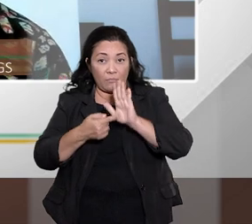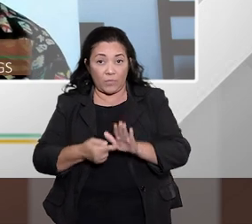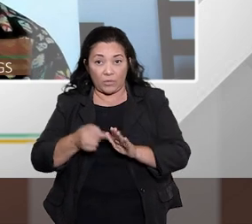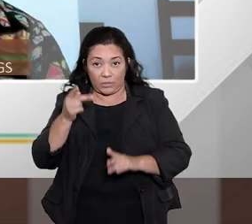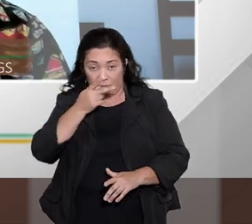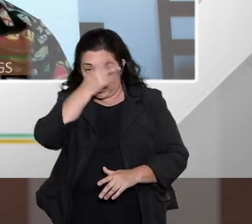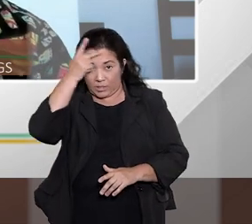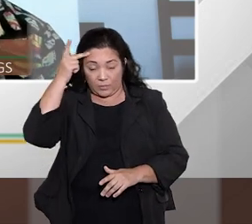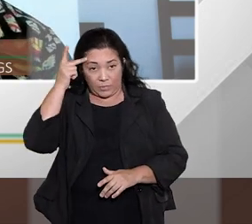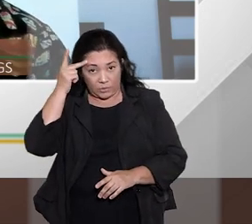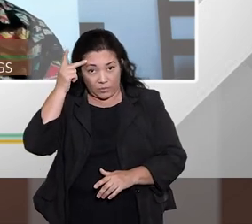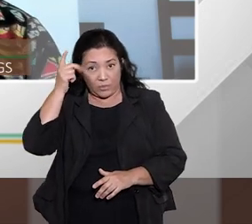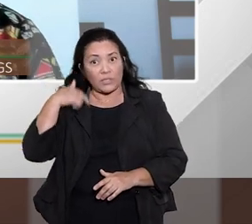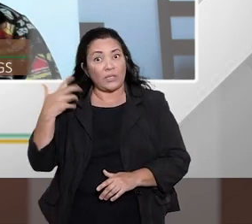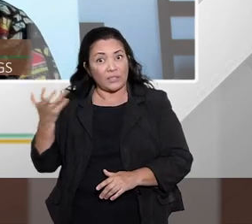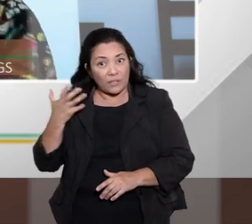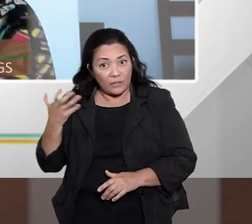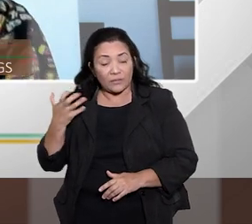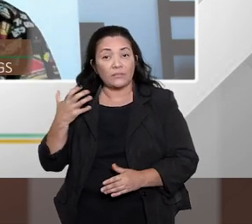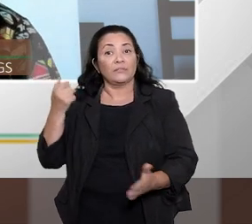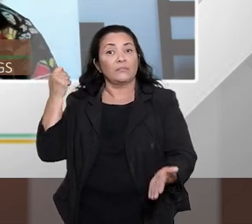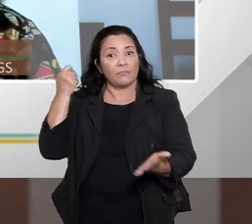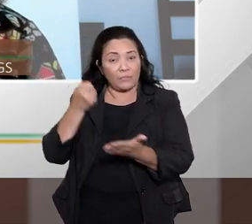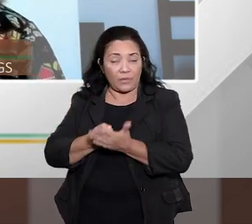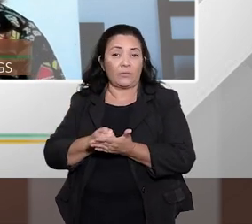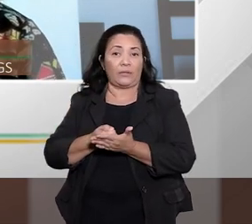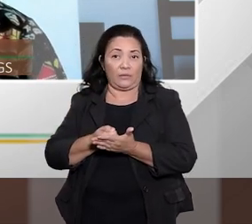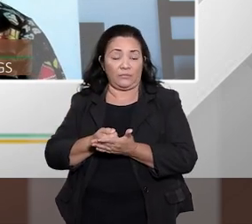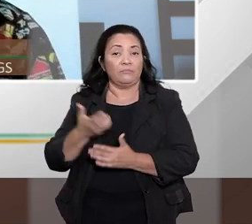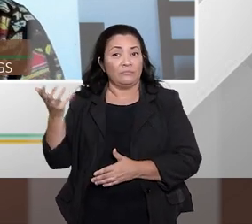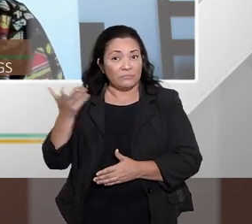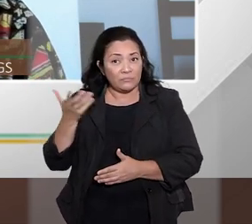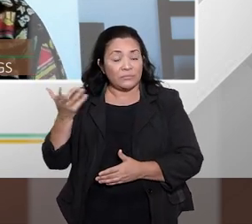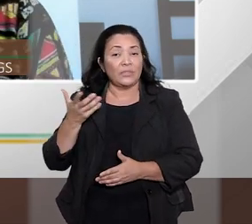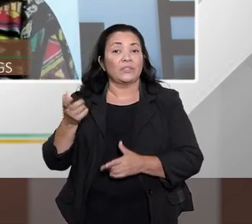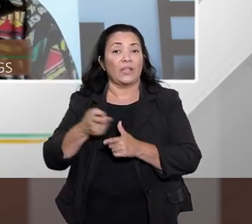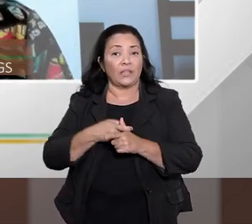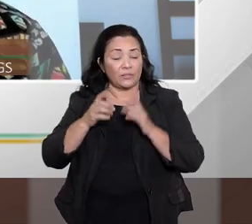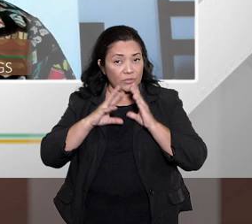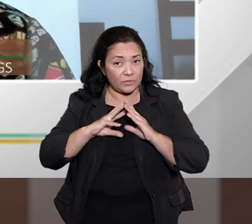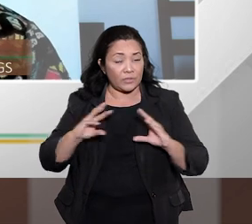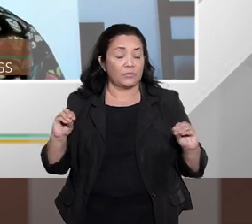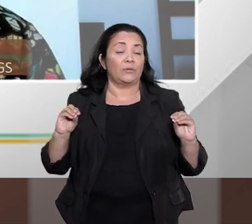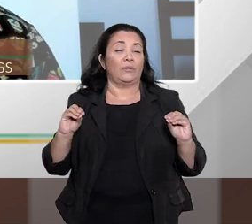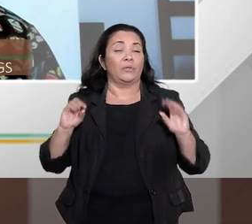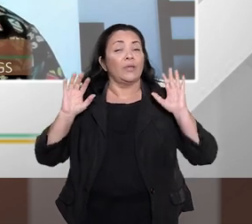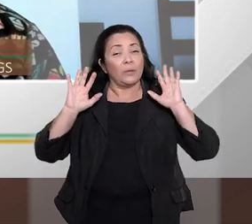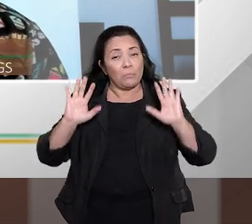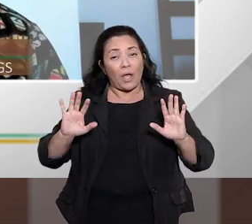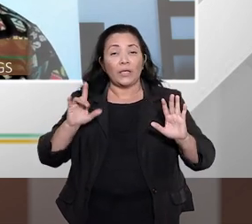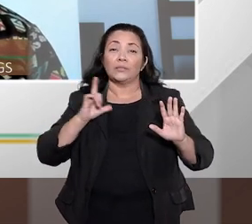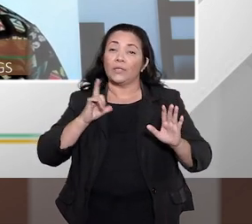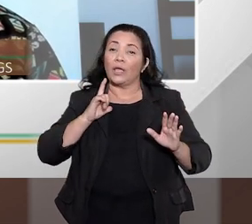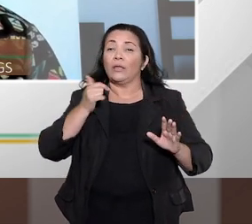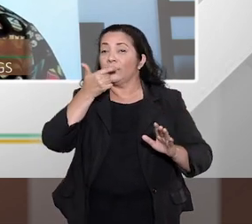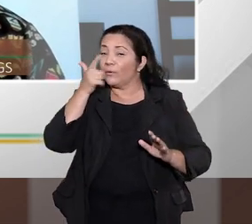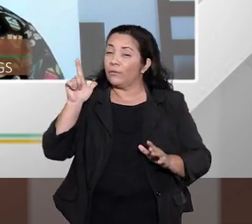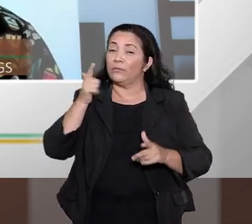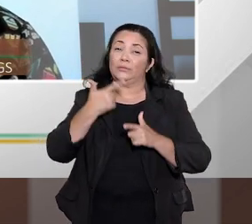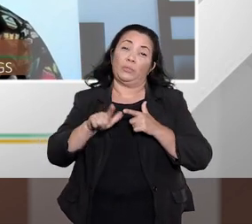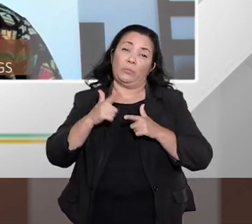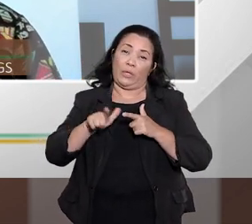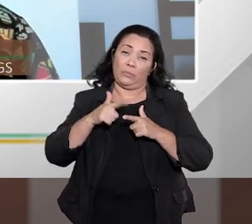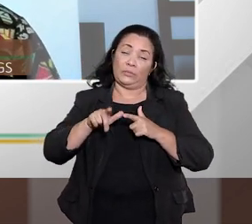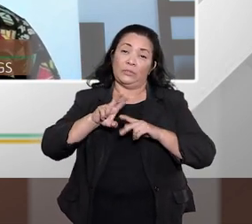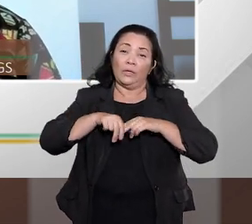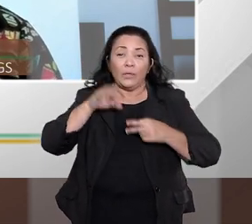pagar são pessoas de boa fé e de um superendividamento causado justamente por essa grande crise que foi a Covid